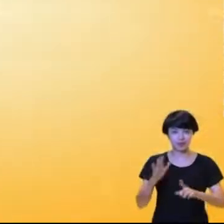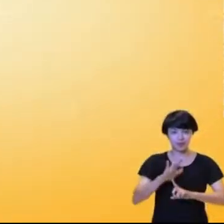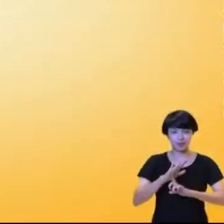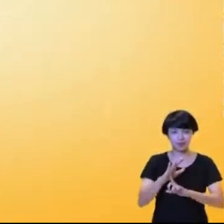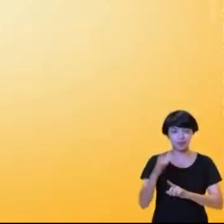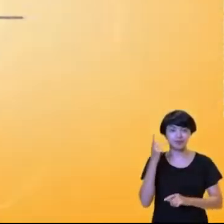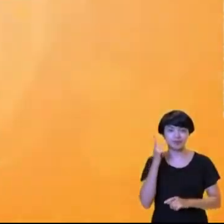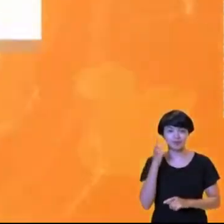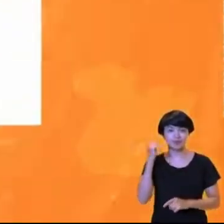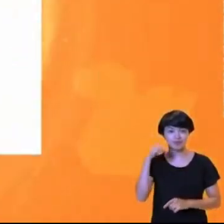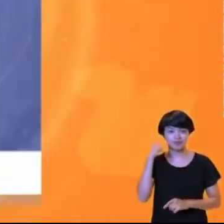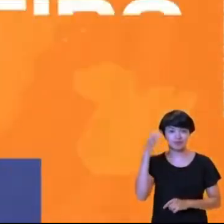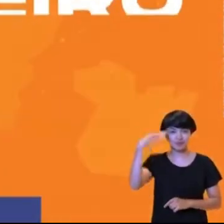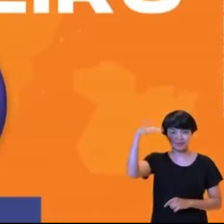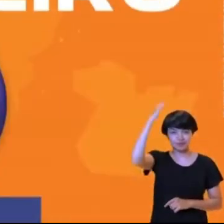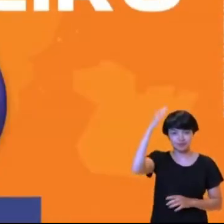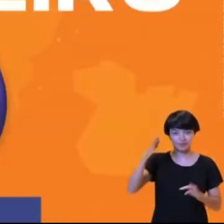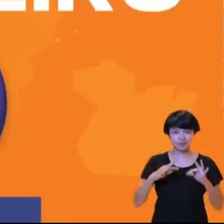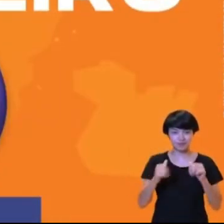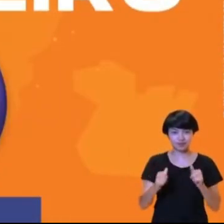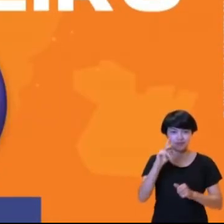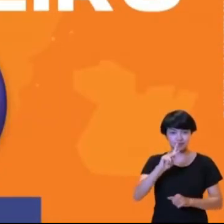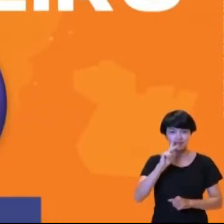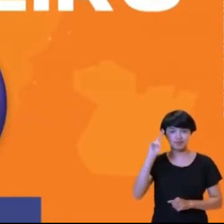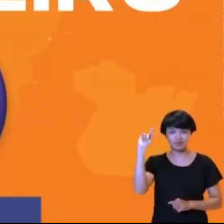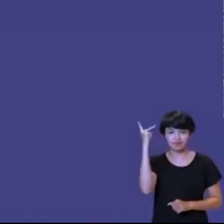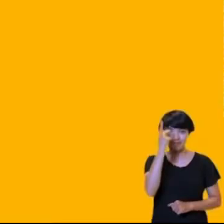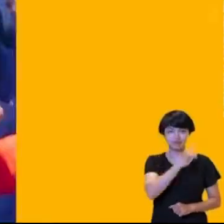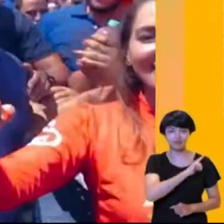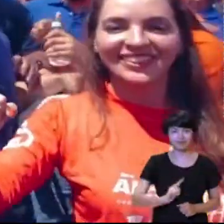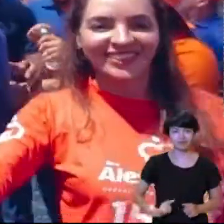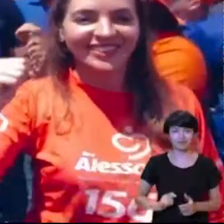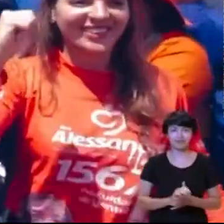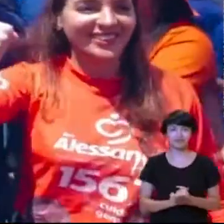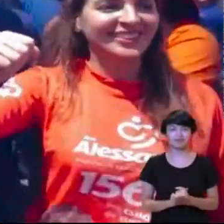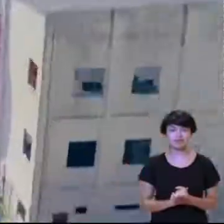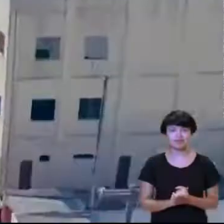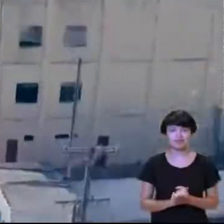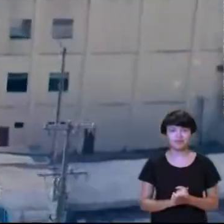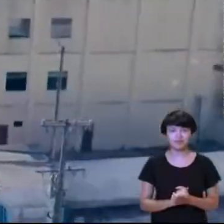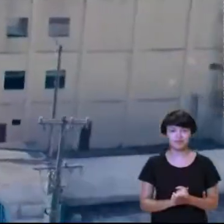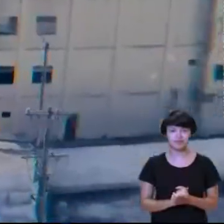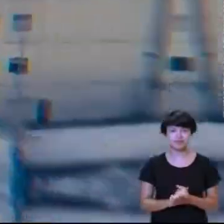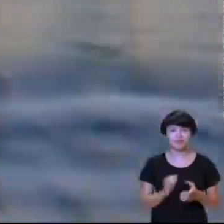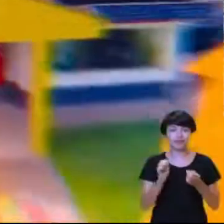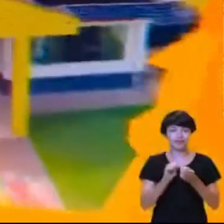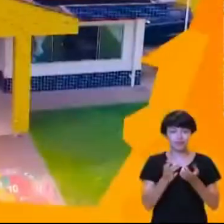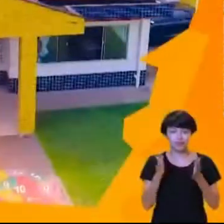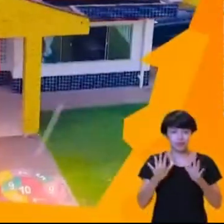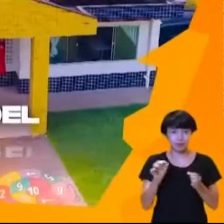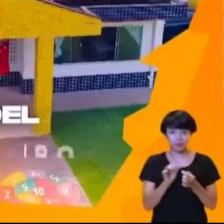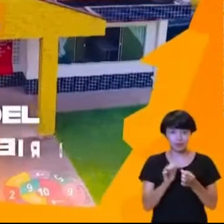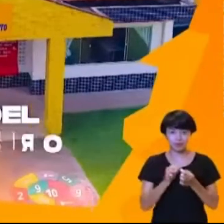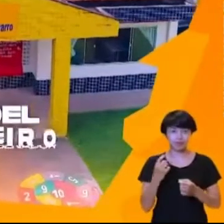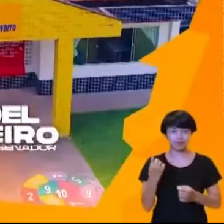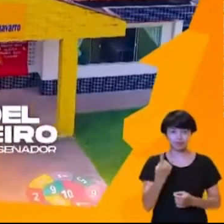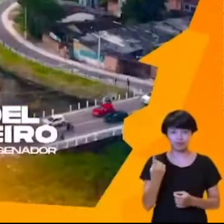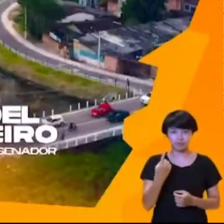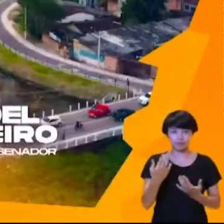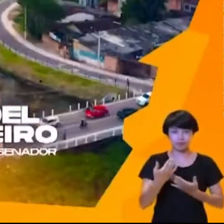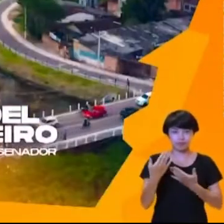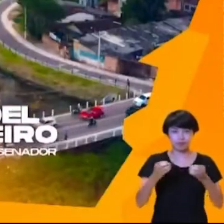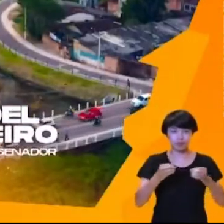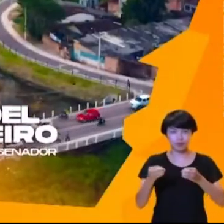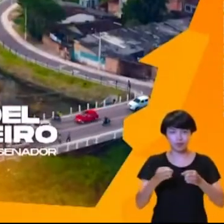Começa agora o programa pioneiro, senador do Pará inteiro, com Helder, governador. Fiz, mas não fiz